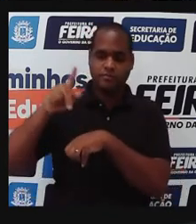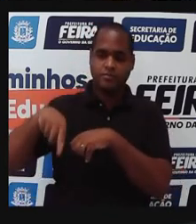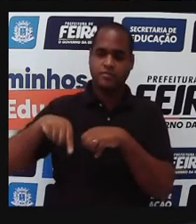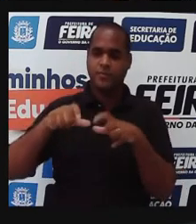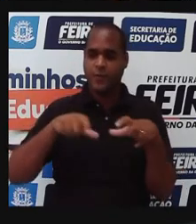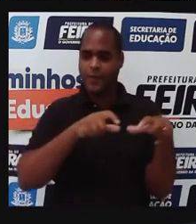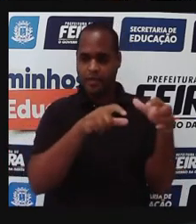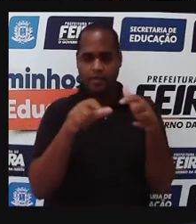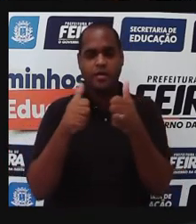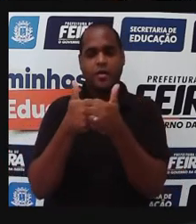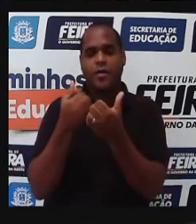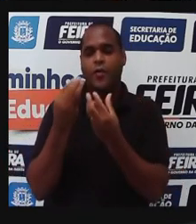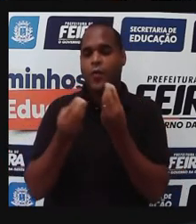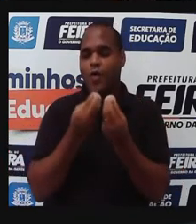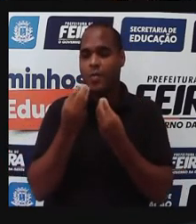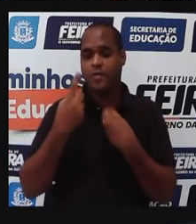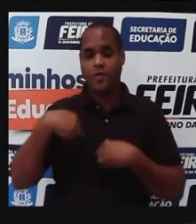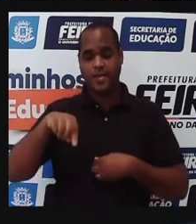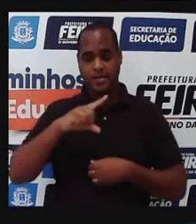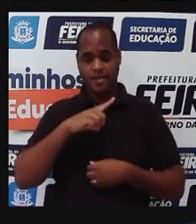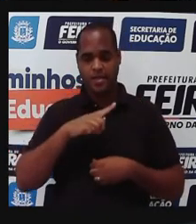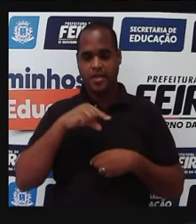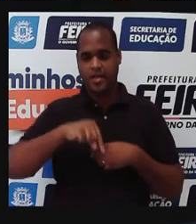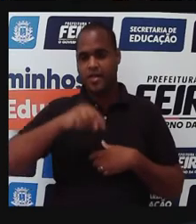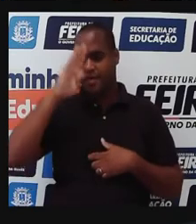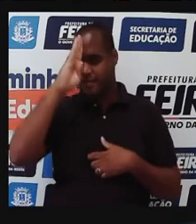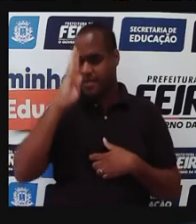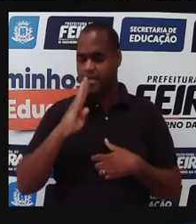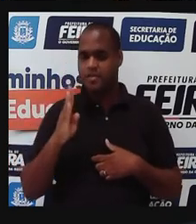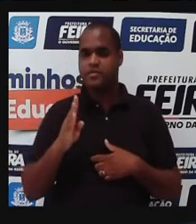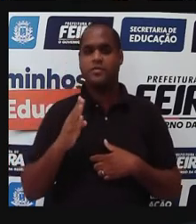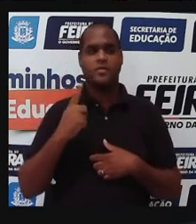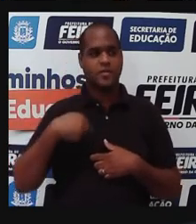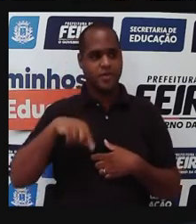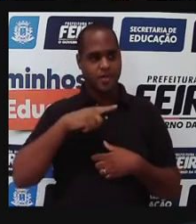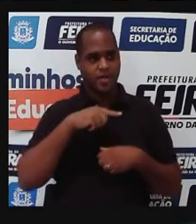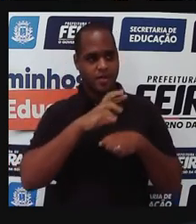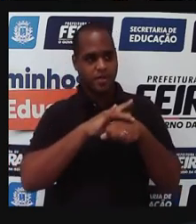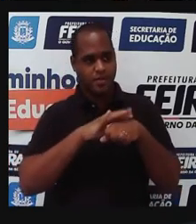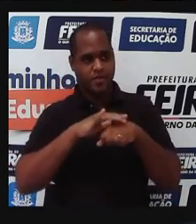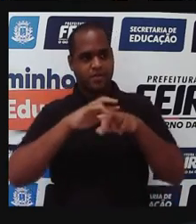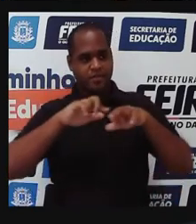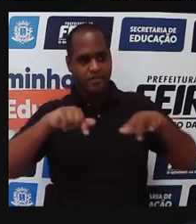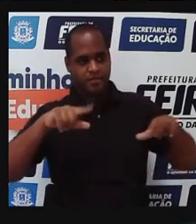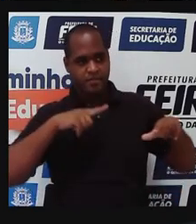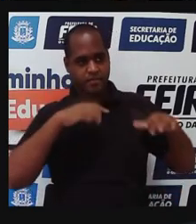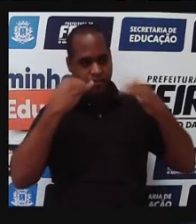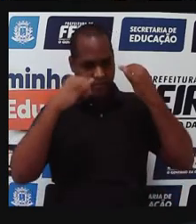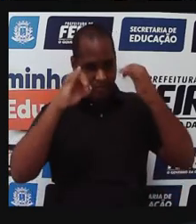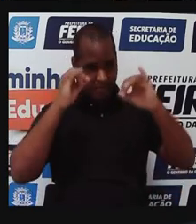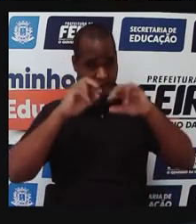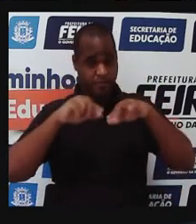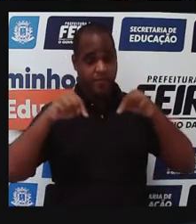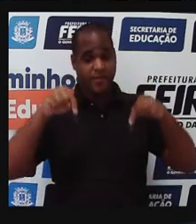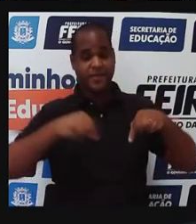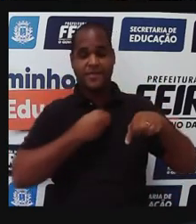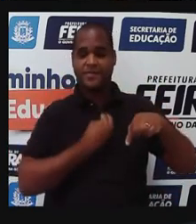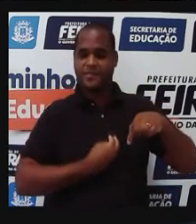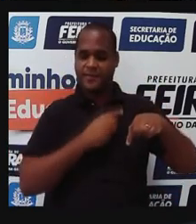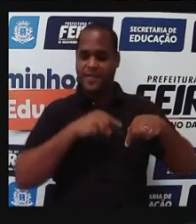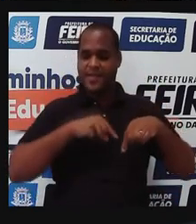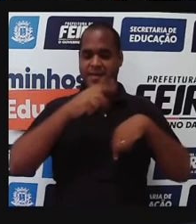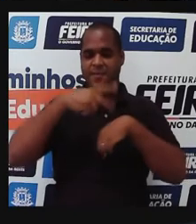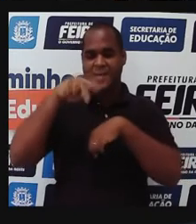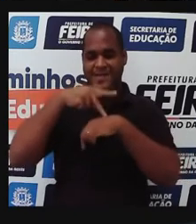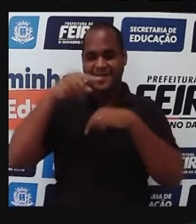entre os trópicos, como o nosso, né, o Brasil, muitas doenças negligenciadas estão aqui, nesses